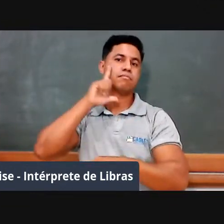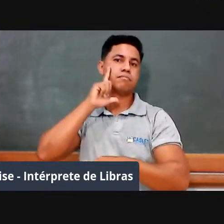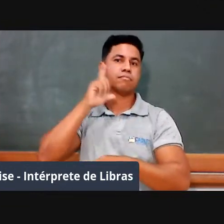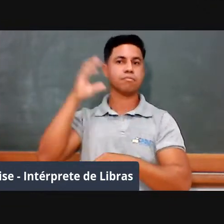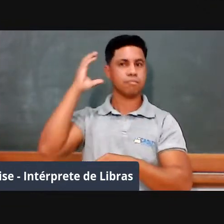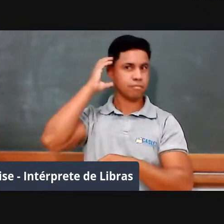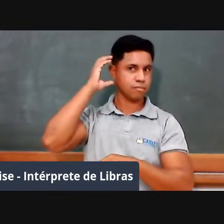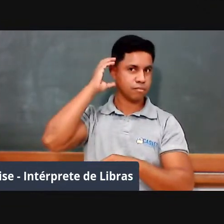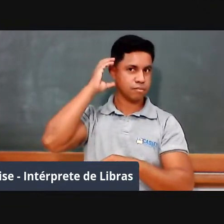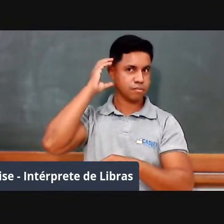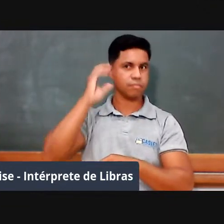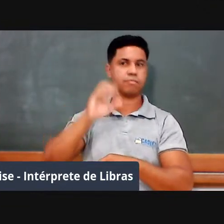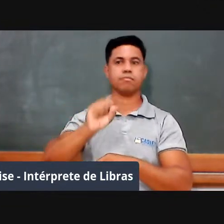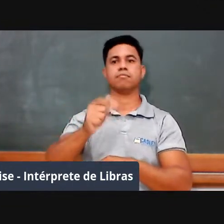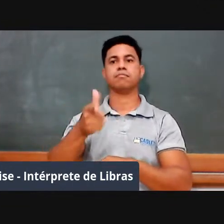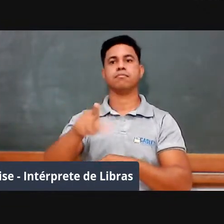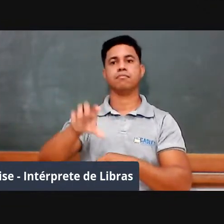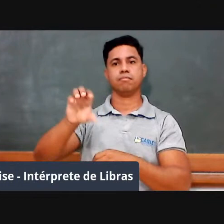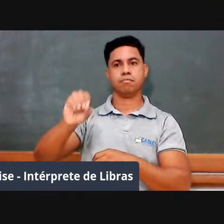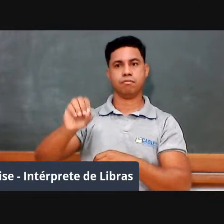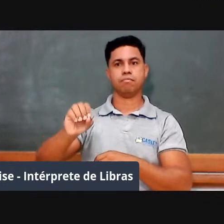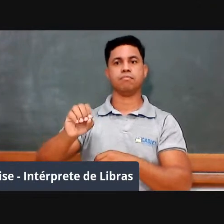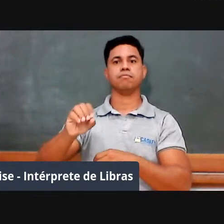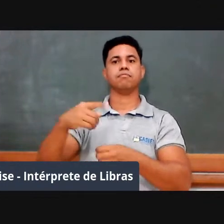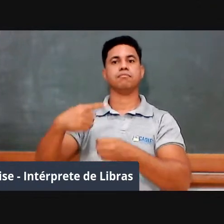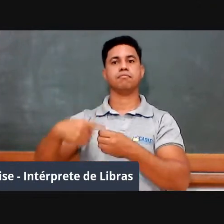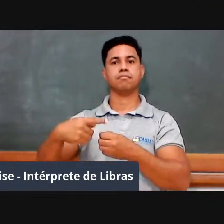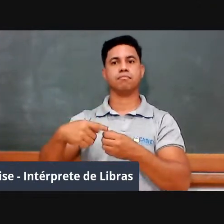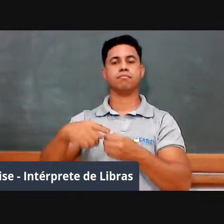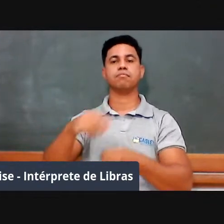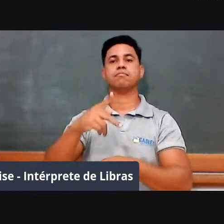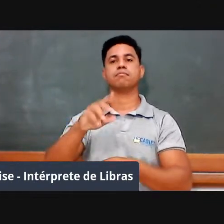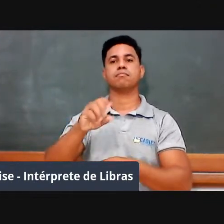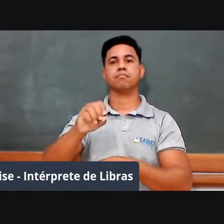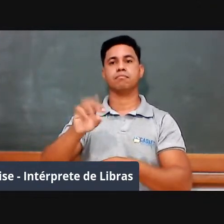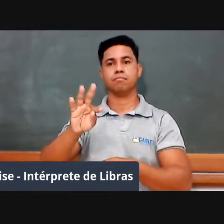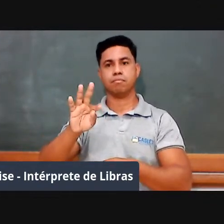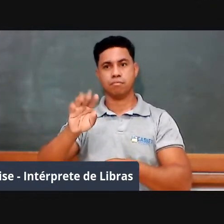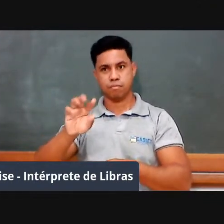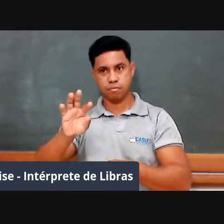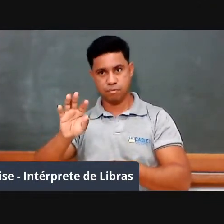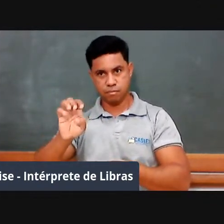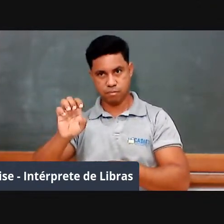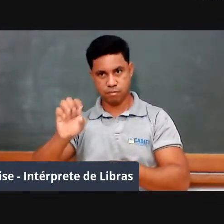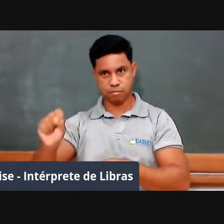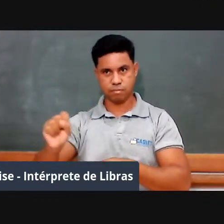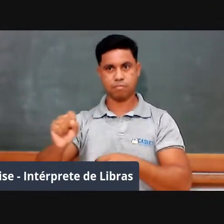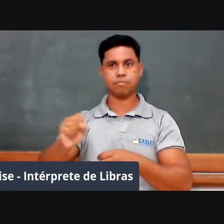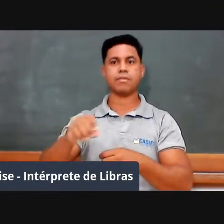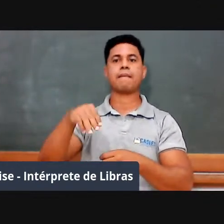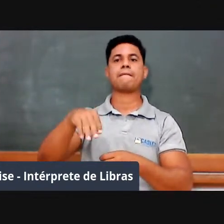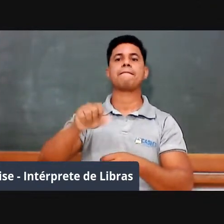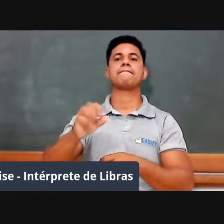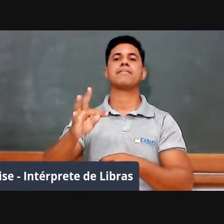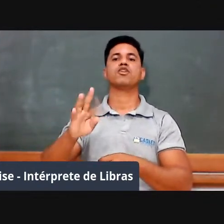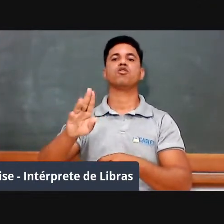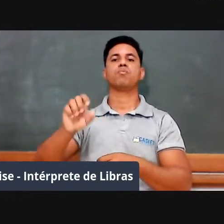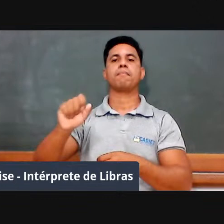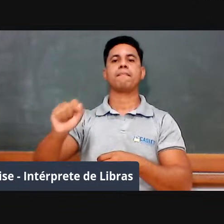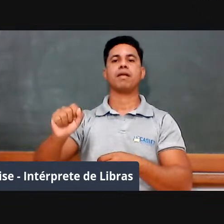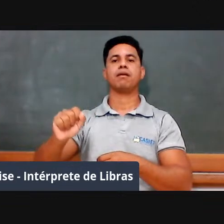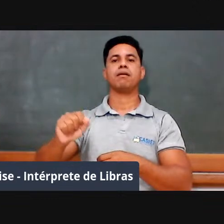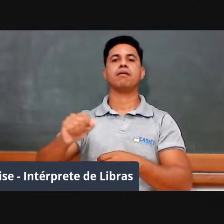Félix do Araguaia, Pontes e Lacerda, Matupá e Primavera do Leste. Para a equipe